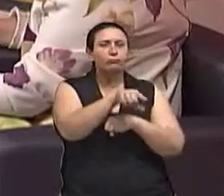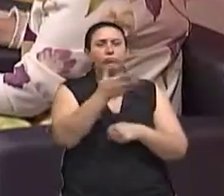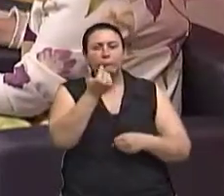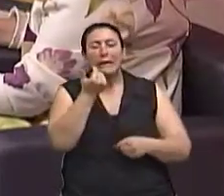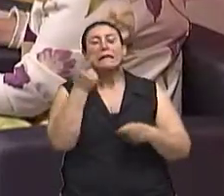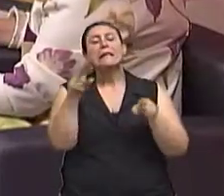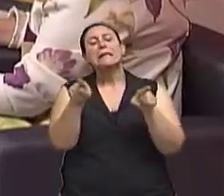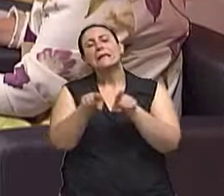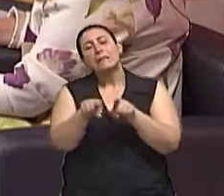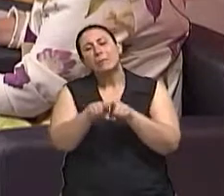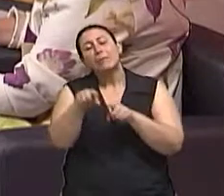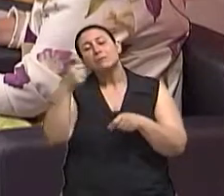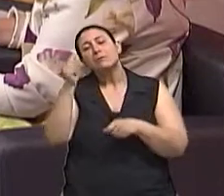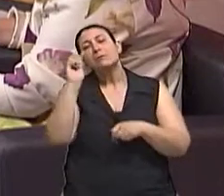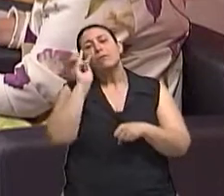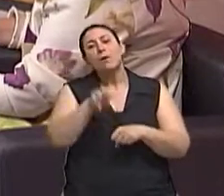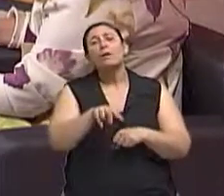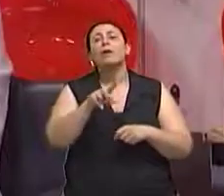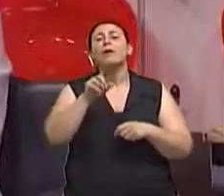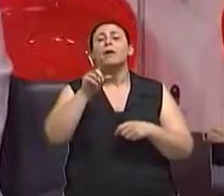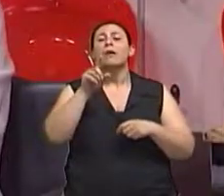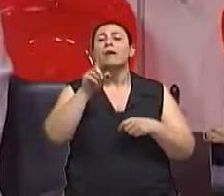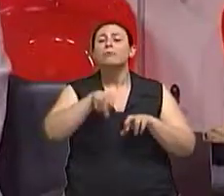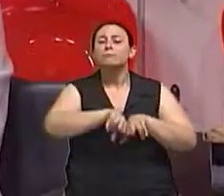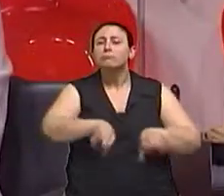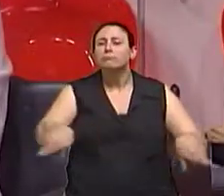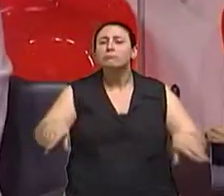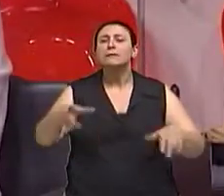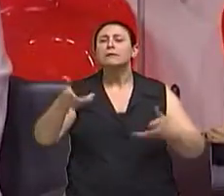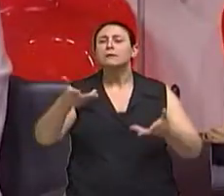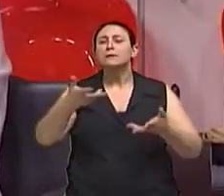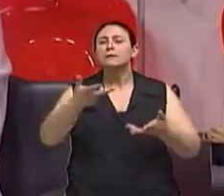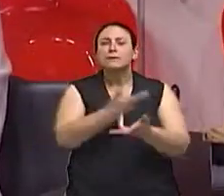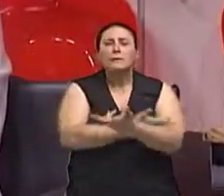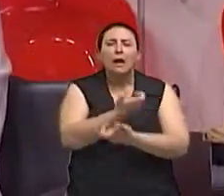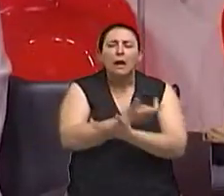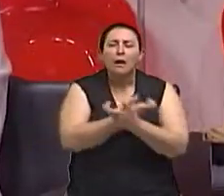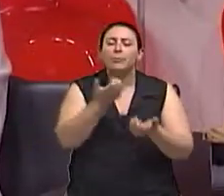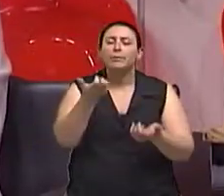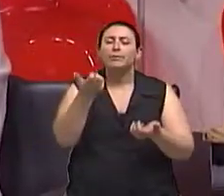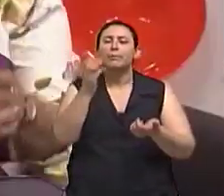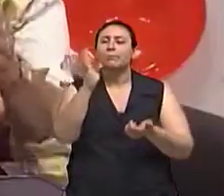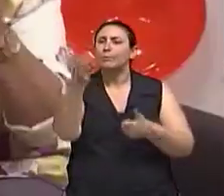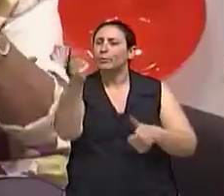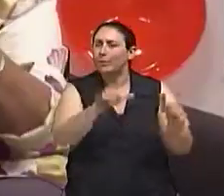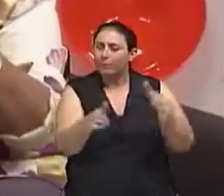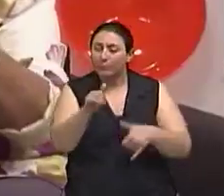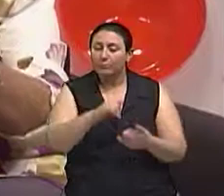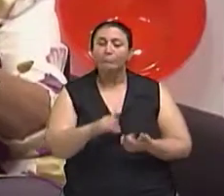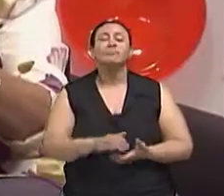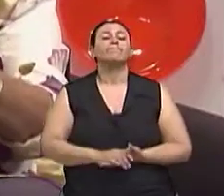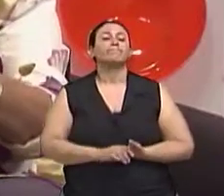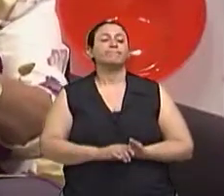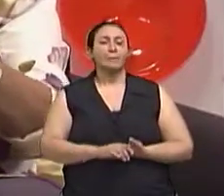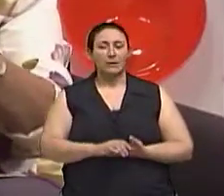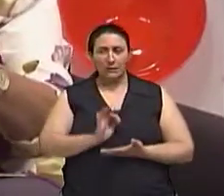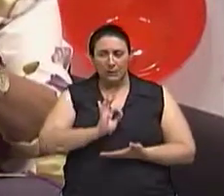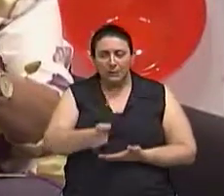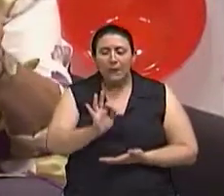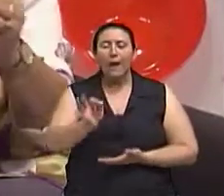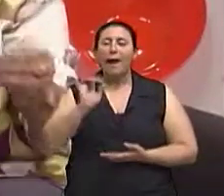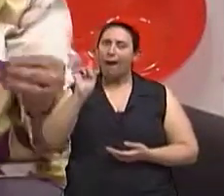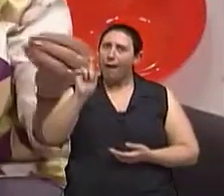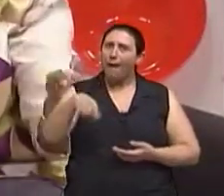exames bioquímicos para ser feito esse correto uso da suplementação. Claro, ou seja, uma avaliação criteriosa